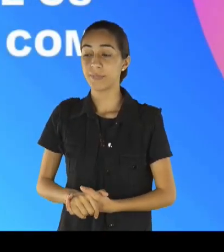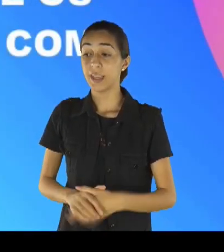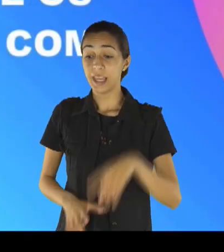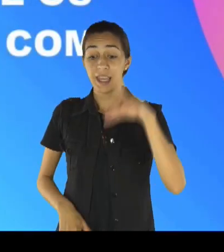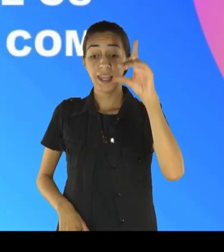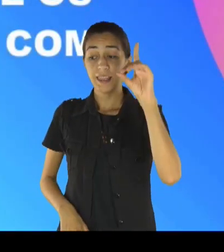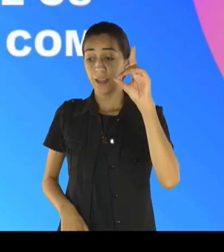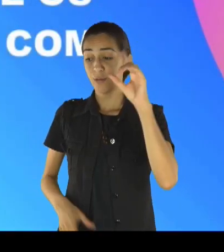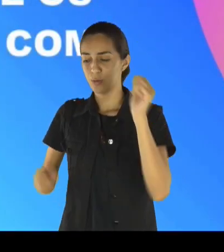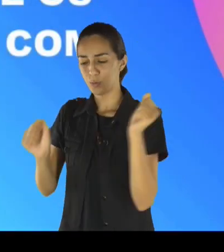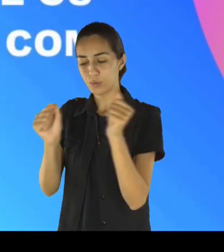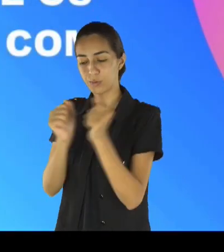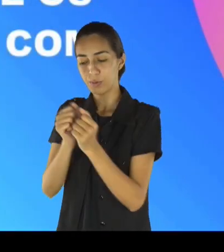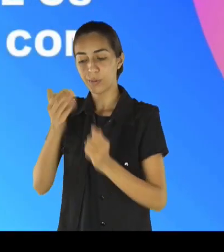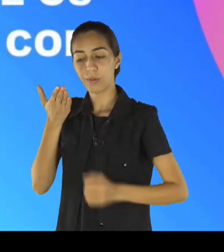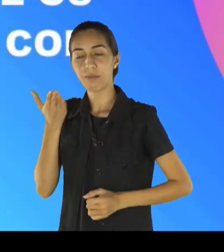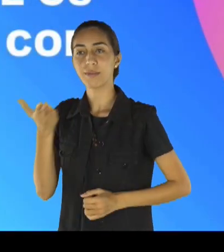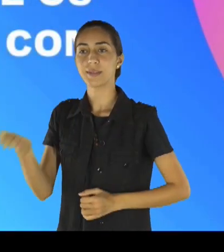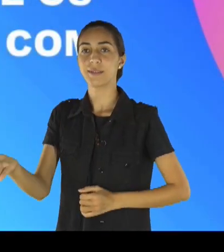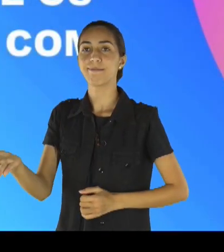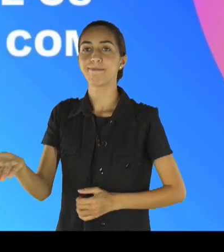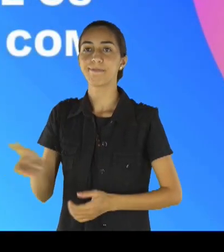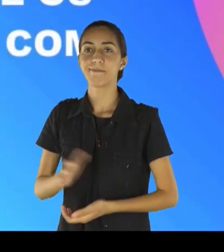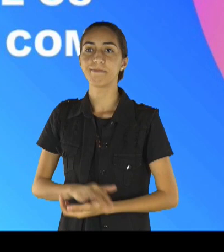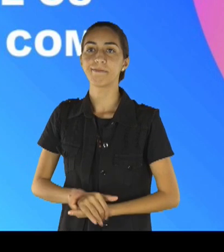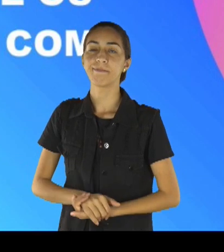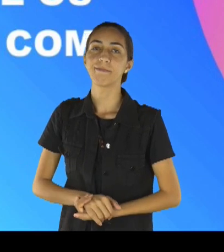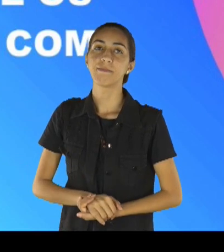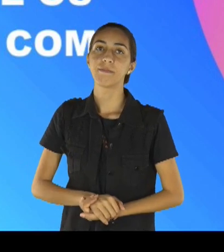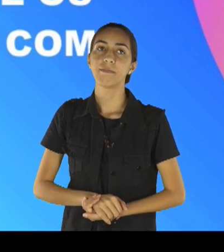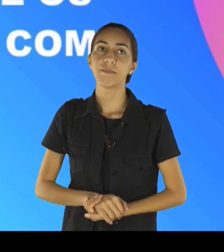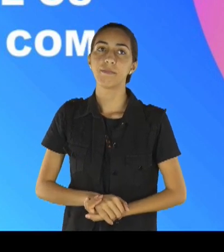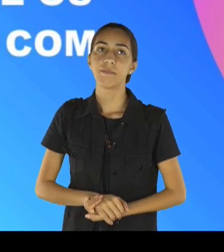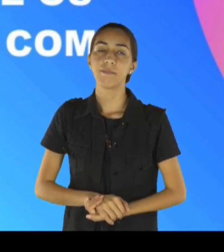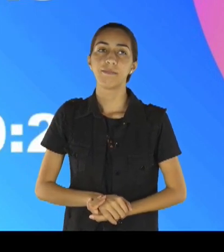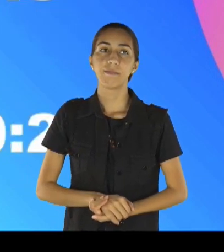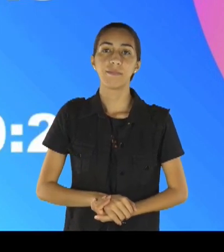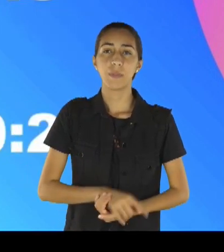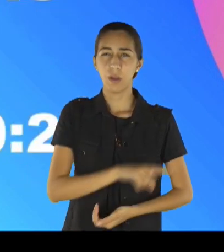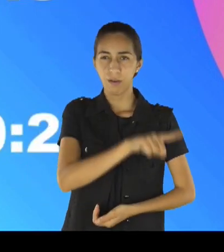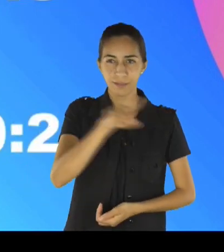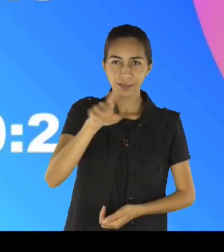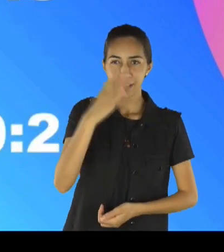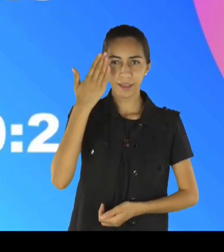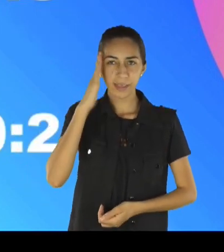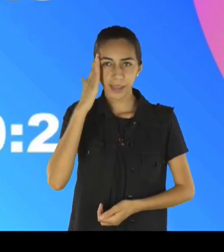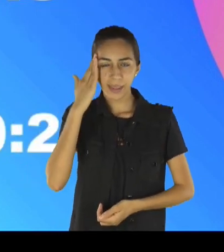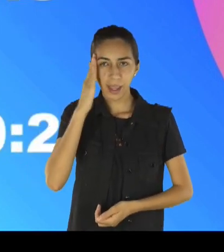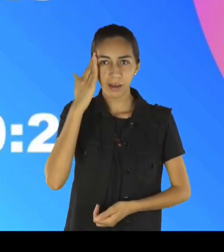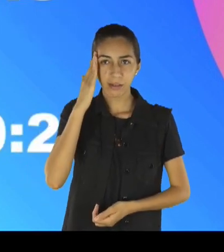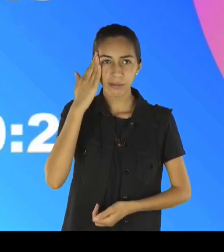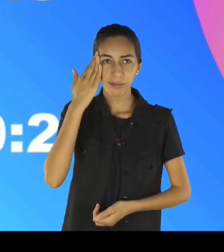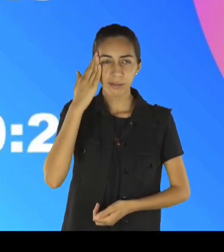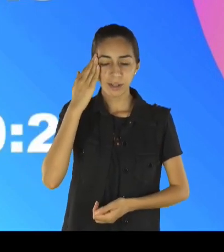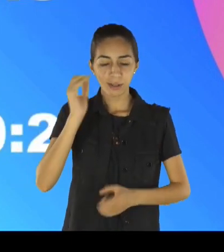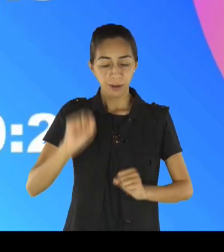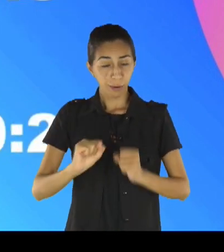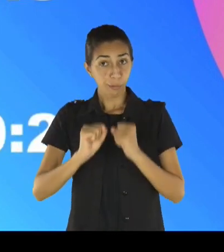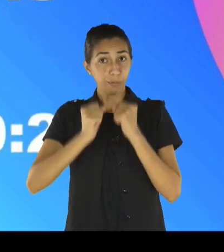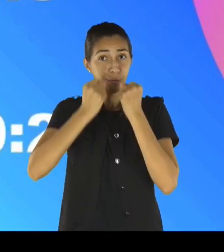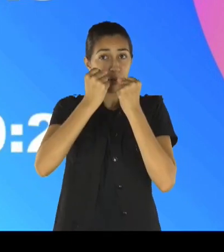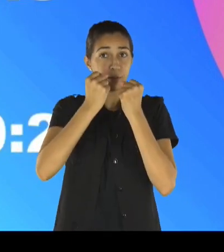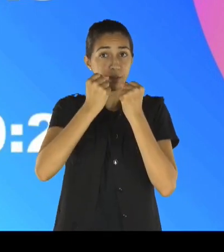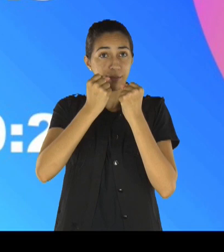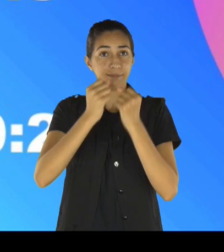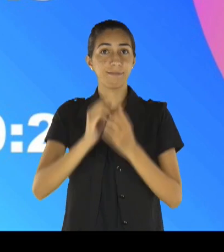você, você crê nisso? Tem de bom ânimo, continuando, quando chegar a hora da